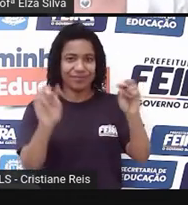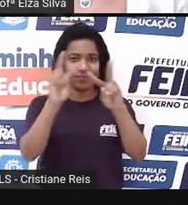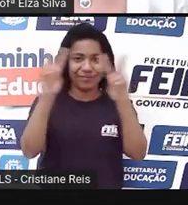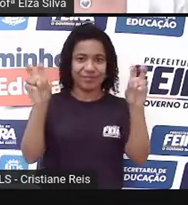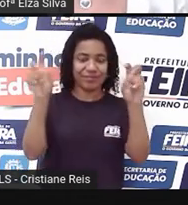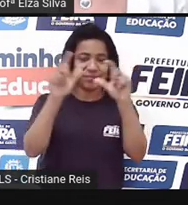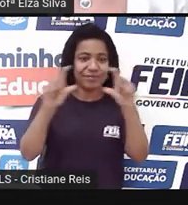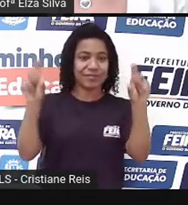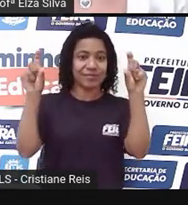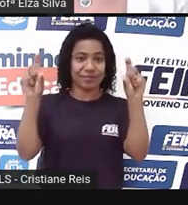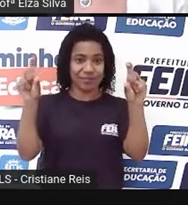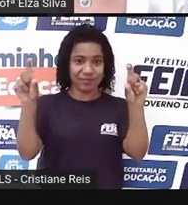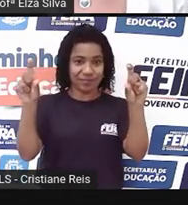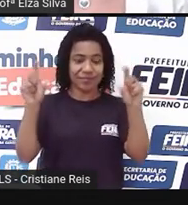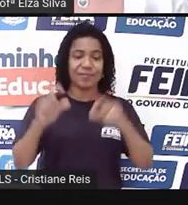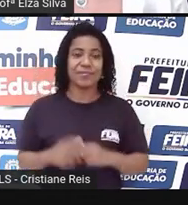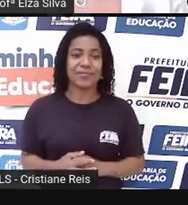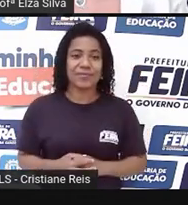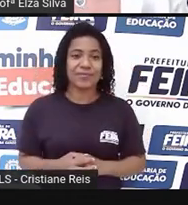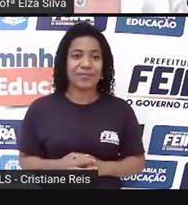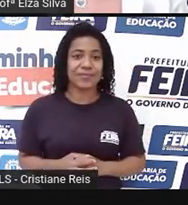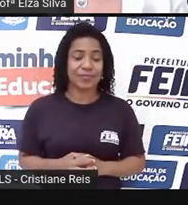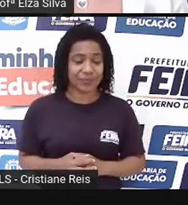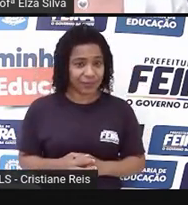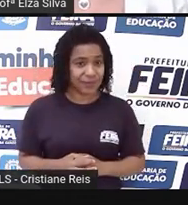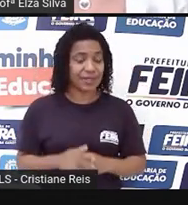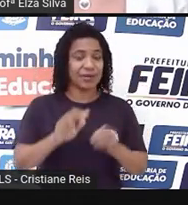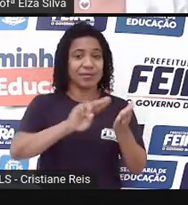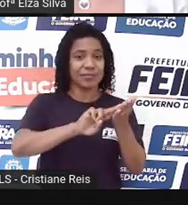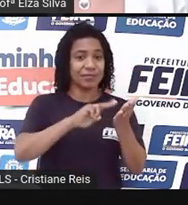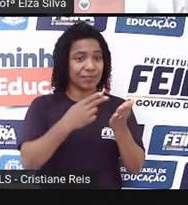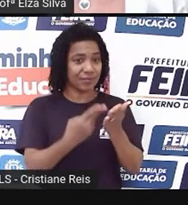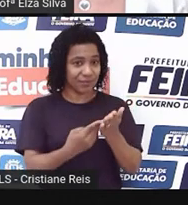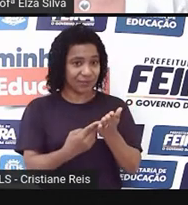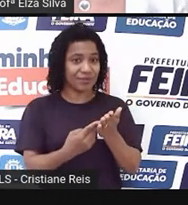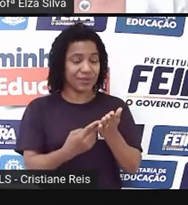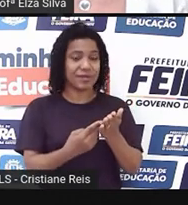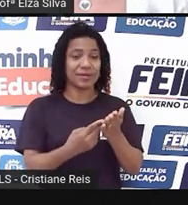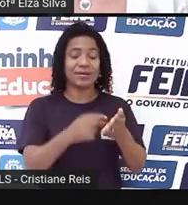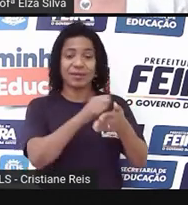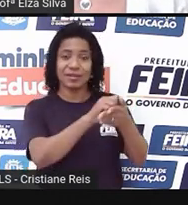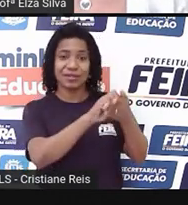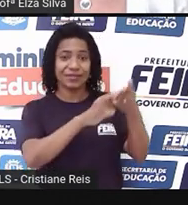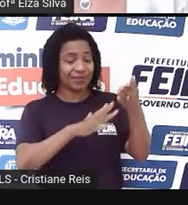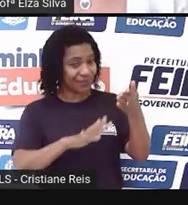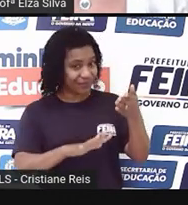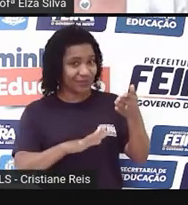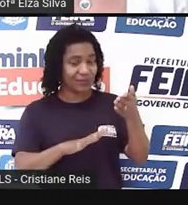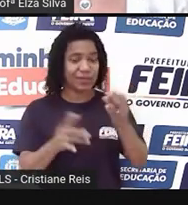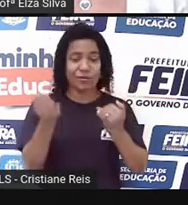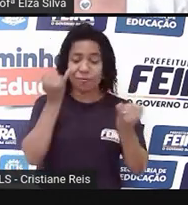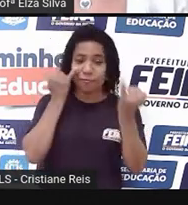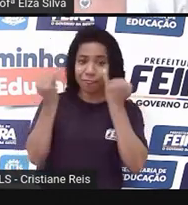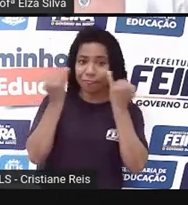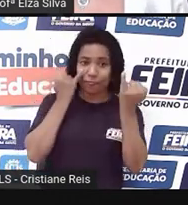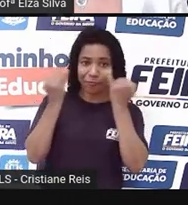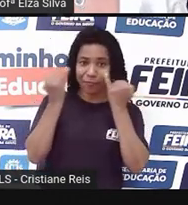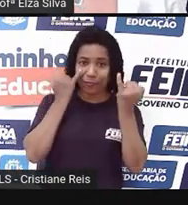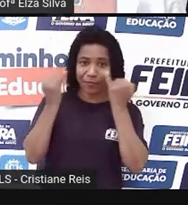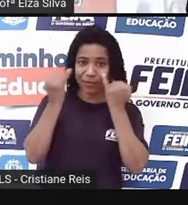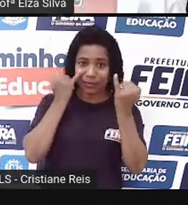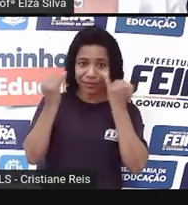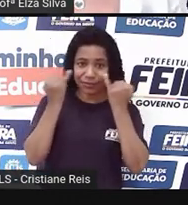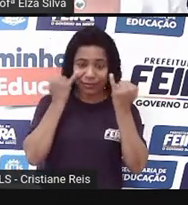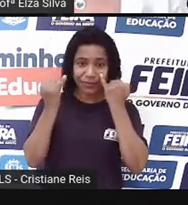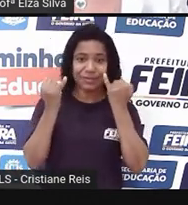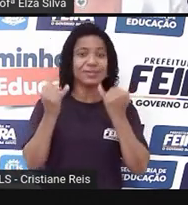in the text, e-mail. Então, nós temos uma atividade relacionada às informações que são